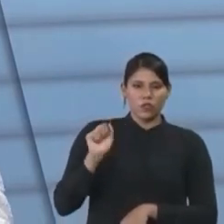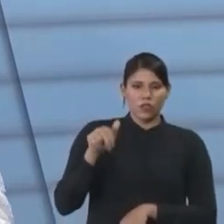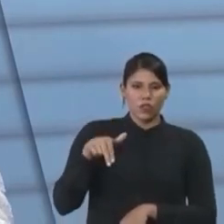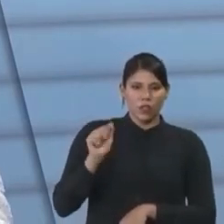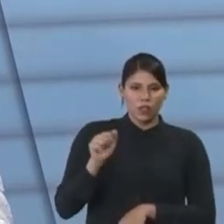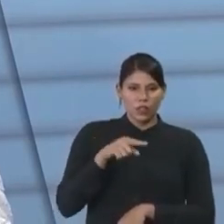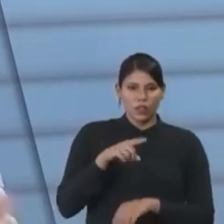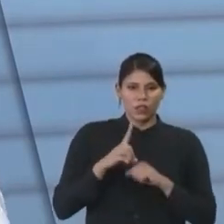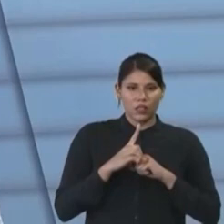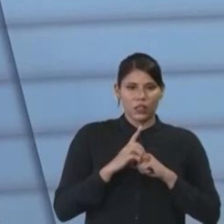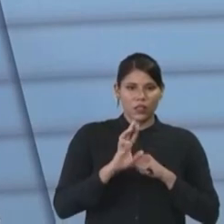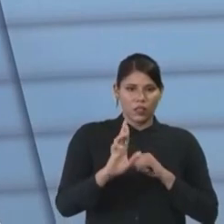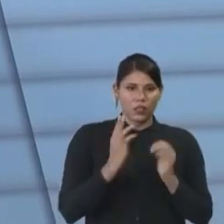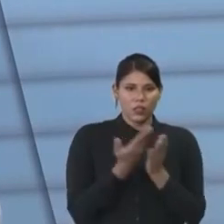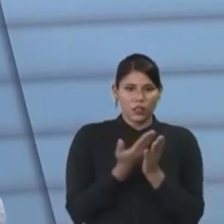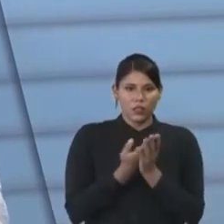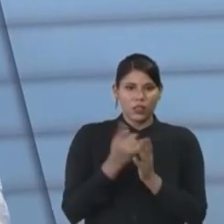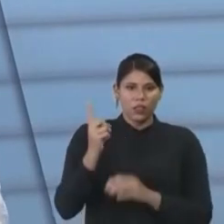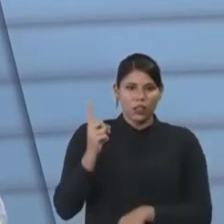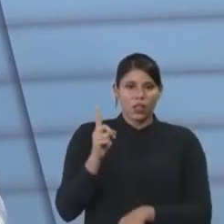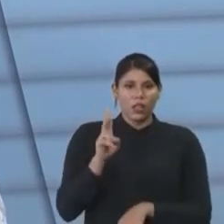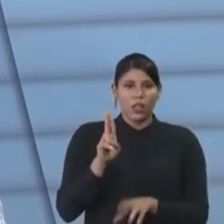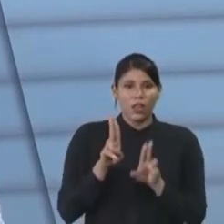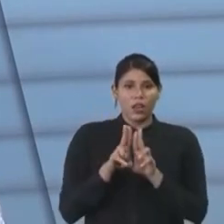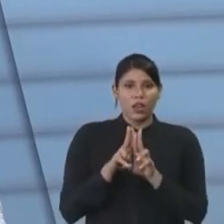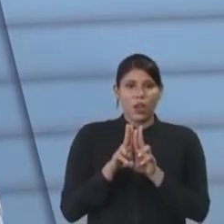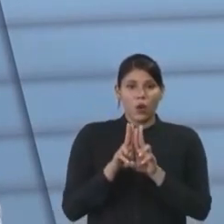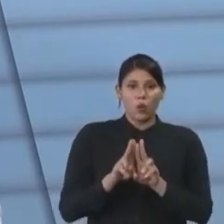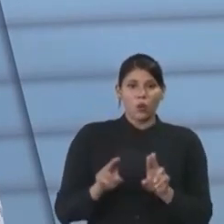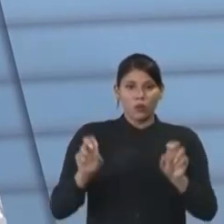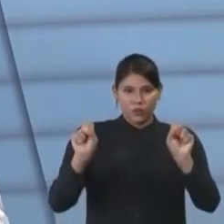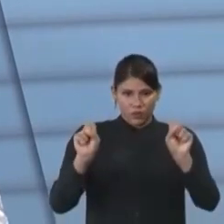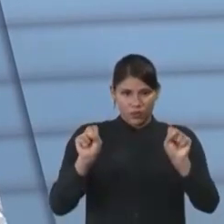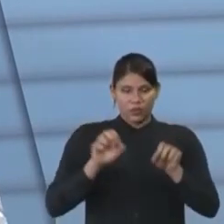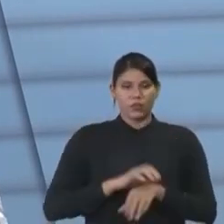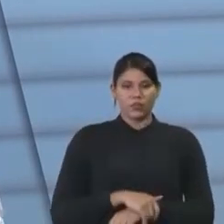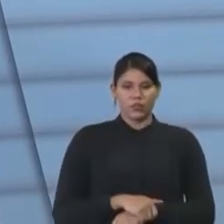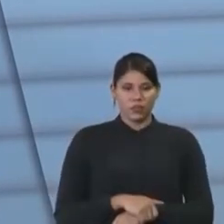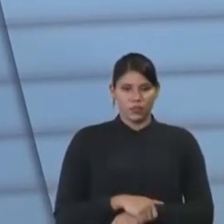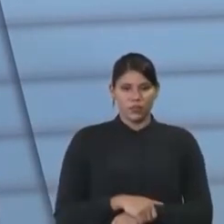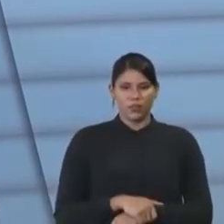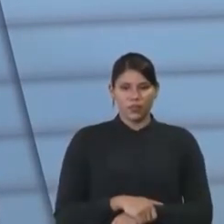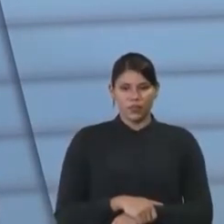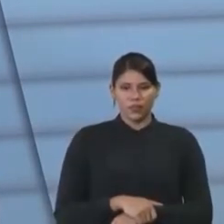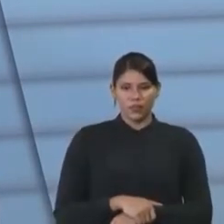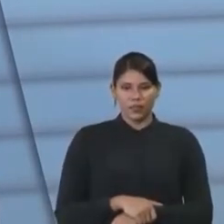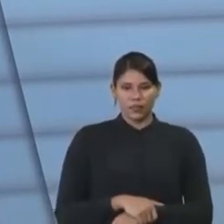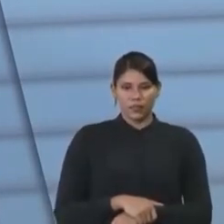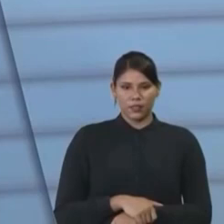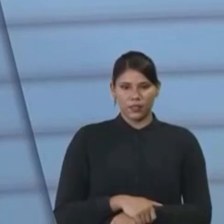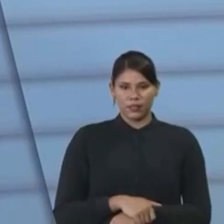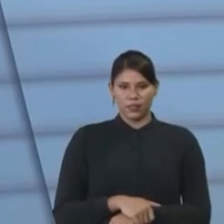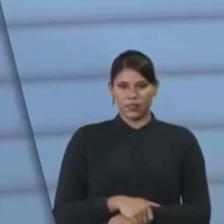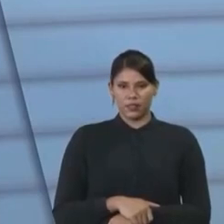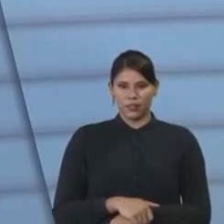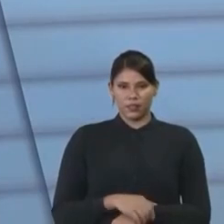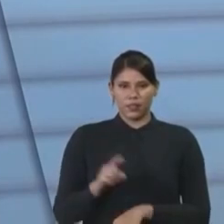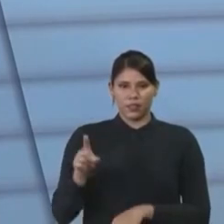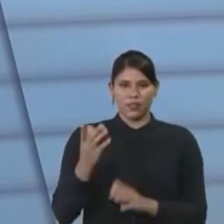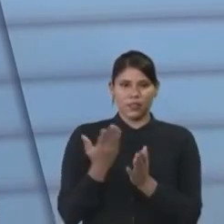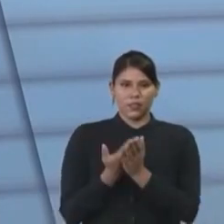doutorou na Universidade Federal de Santa Catarina. Então, ela fez um mapeamento... Giovanna Maria Cartacho e Ruda Freire. Isso, é sobre